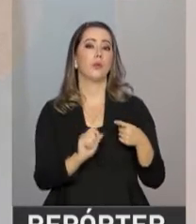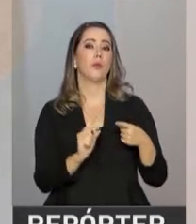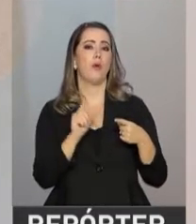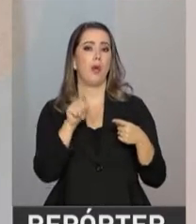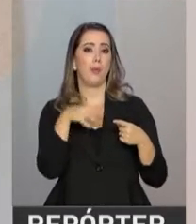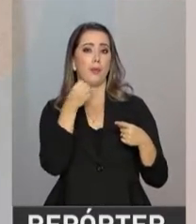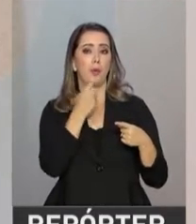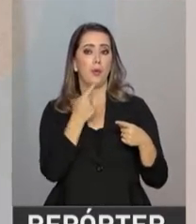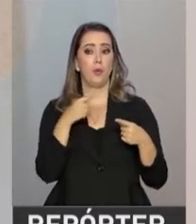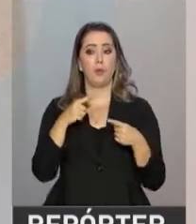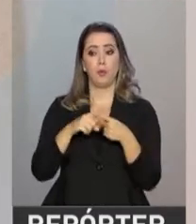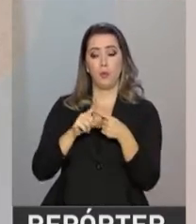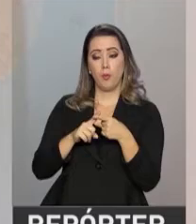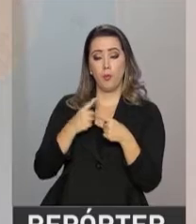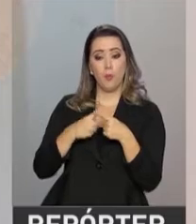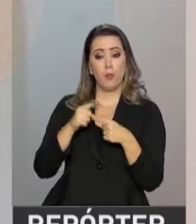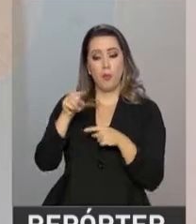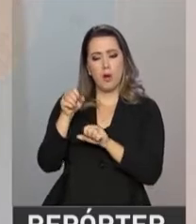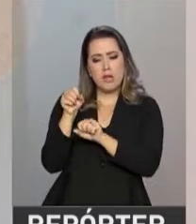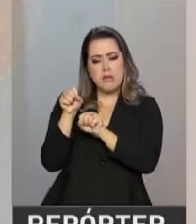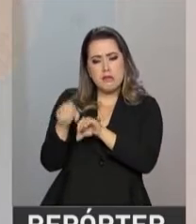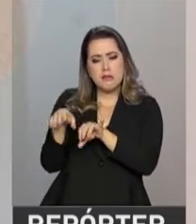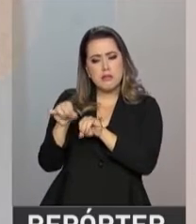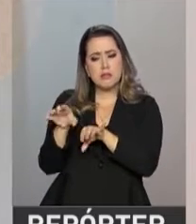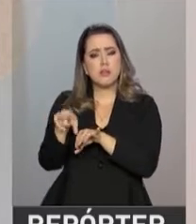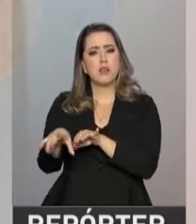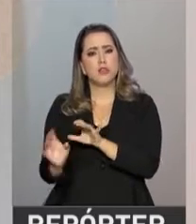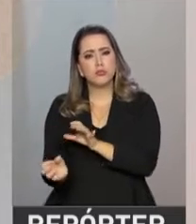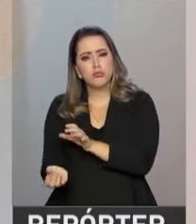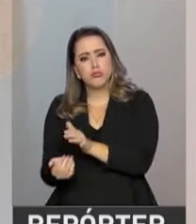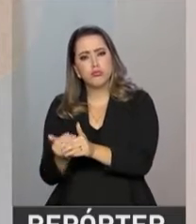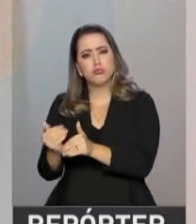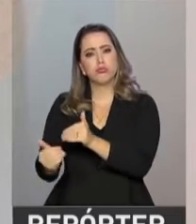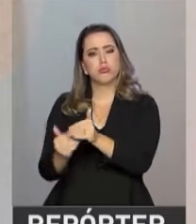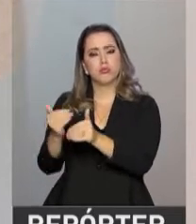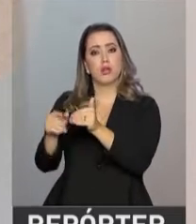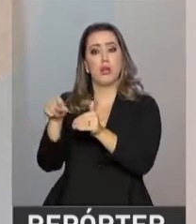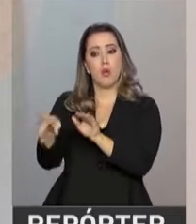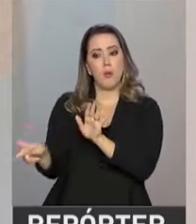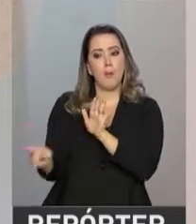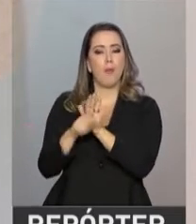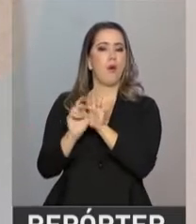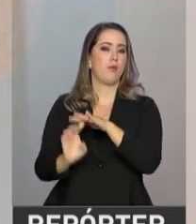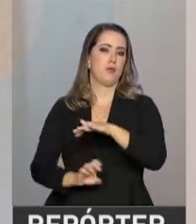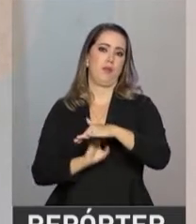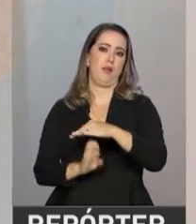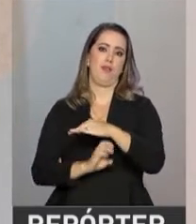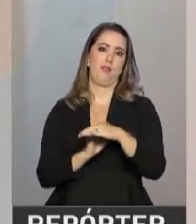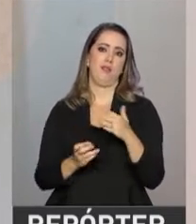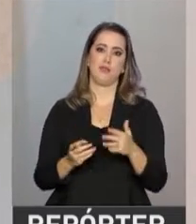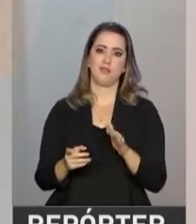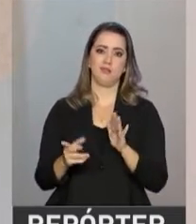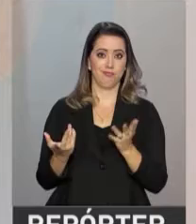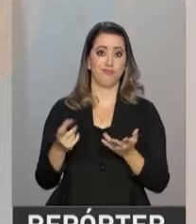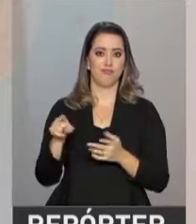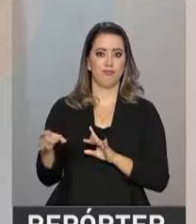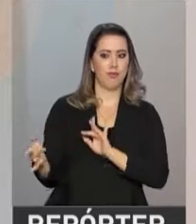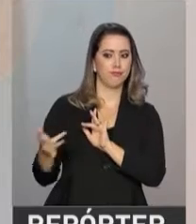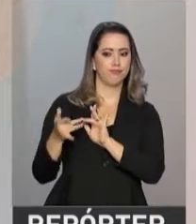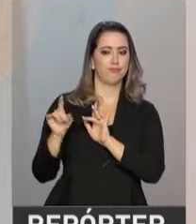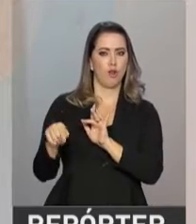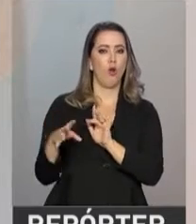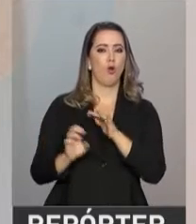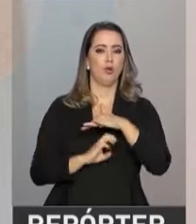terá uma mão de obra aí no seu embrião, formado e formatado e criado nos modos da sua empresa. Além de ter a